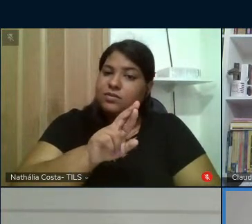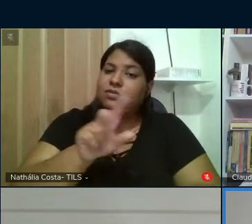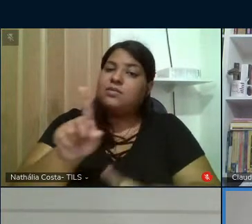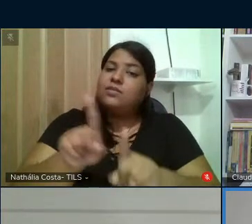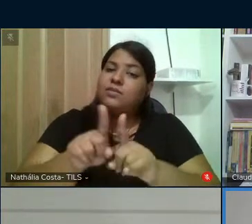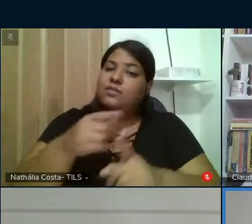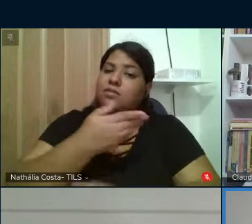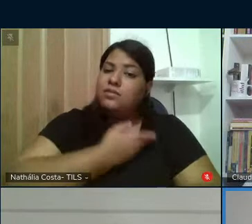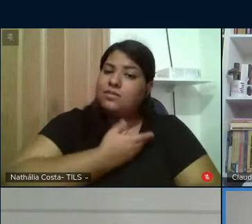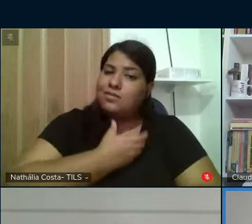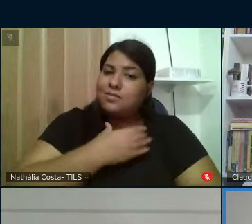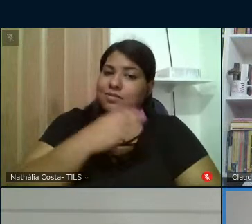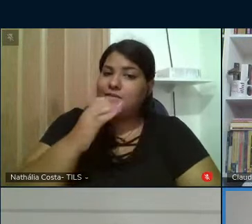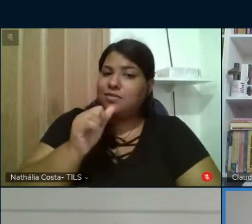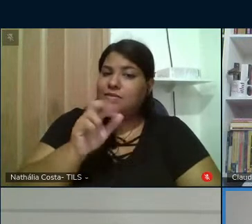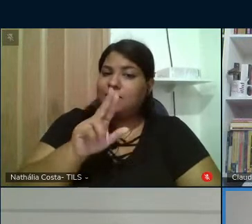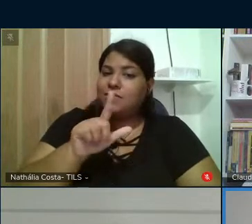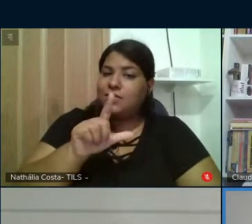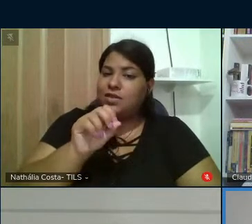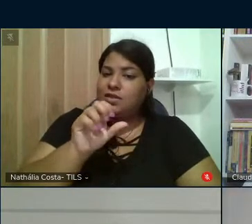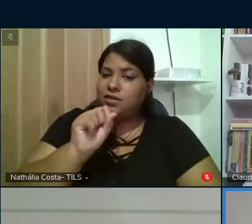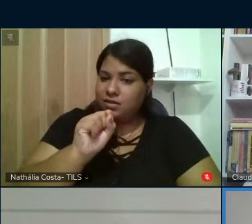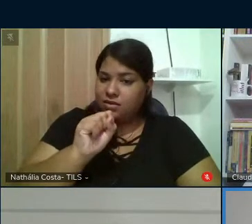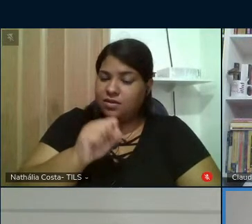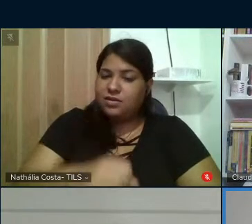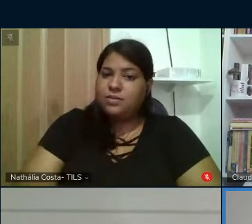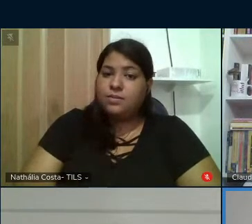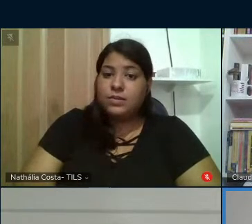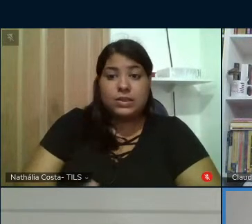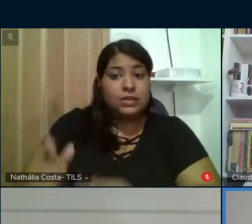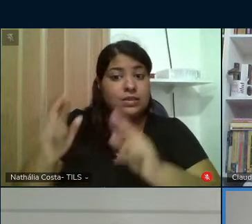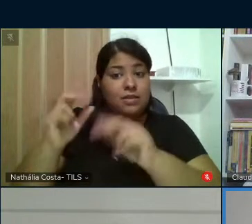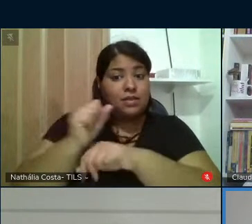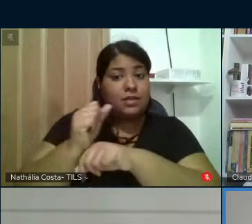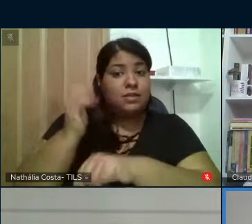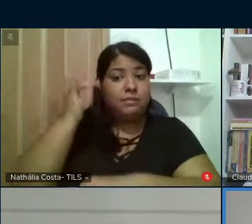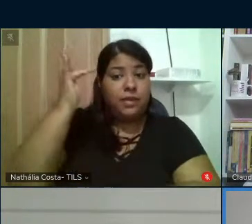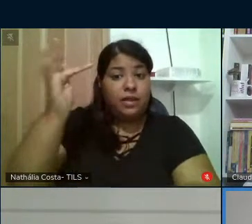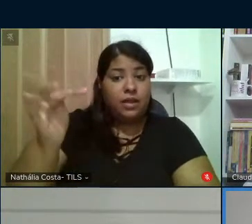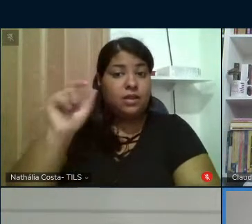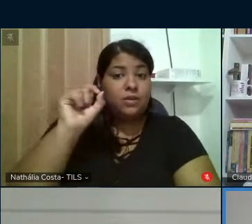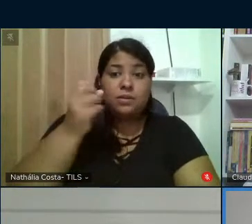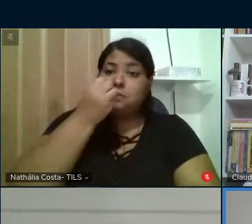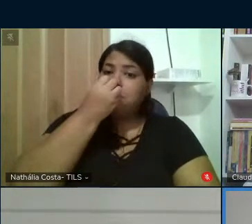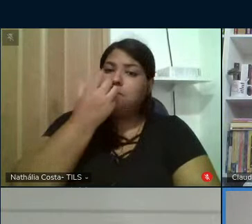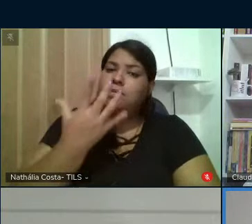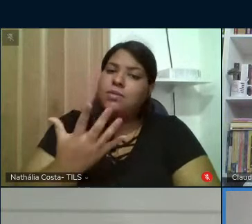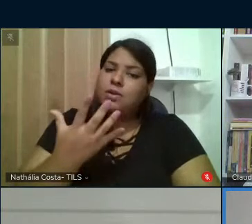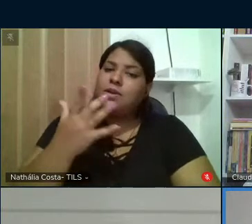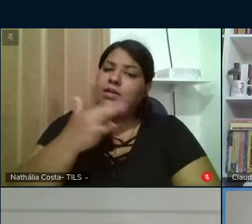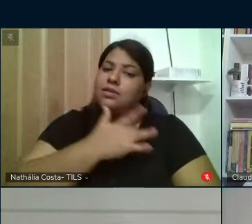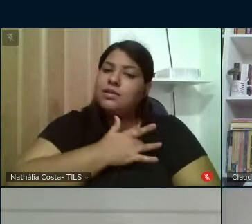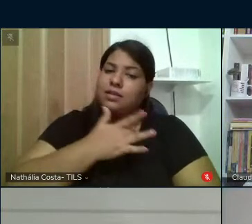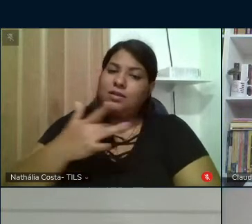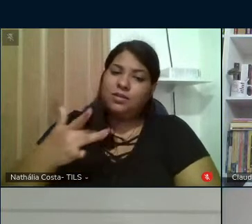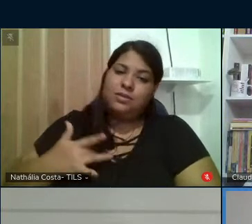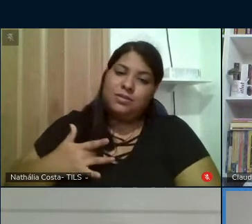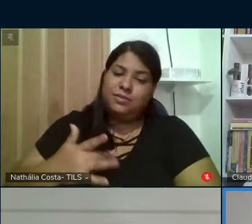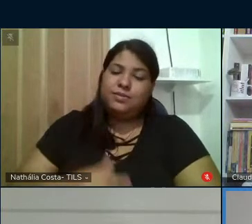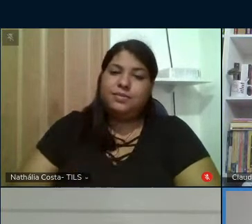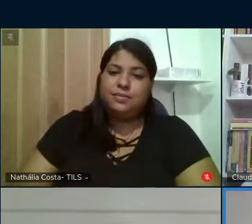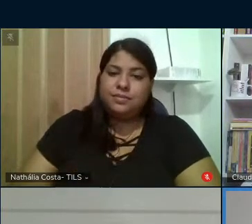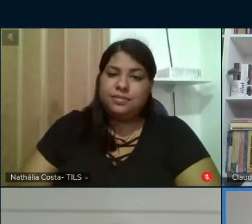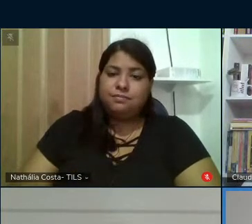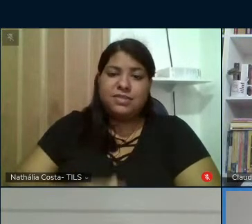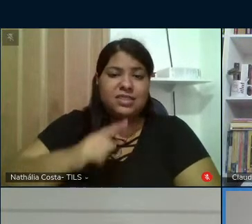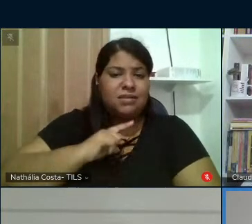querido Carlos Rodrigues Brandão na esperança de uma boa recuperação temos